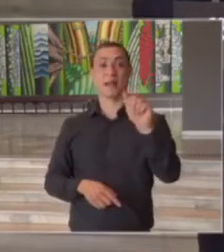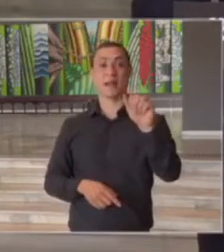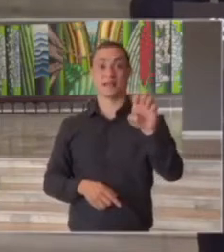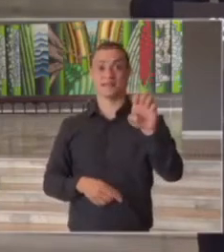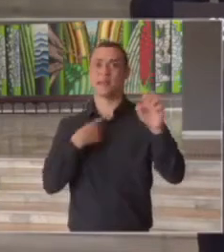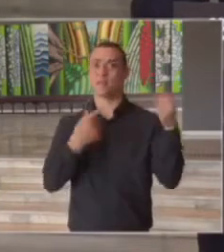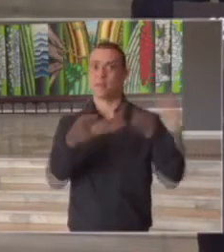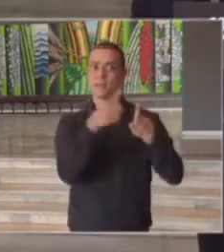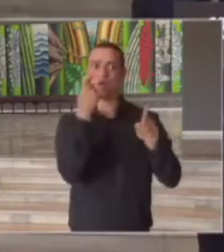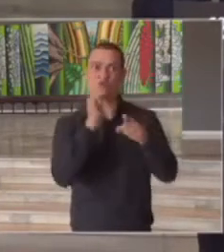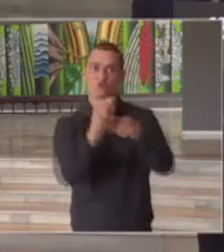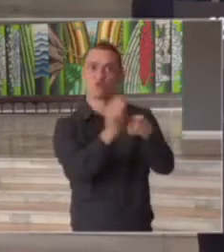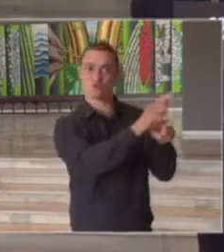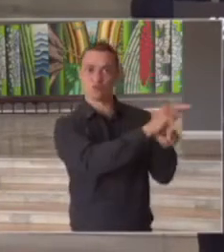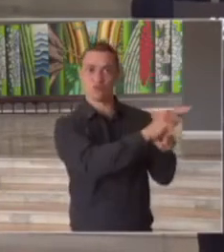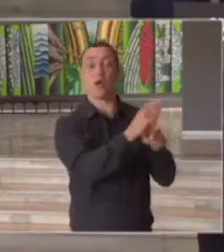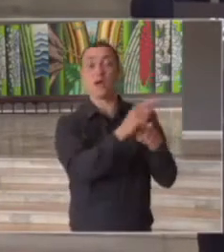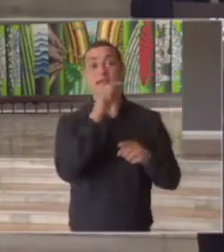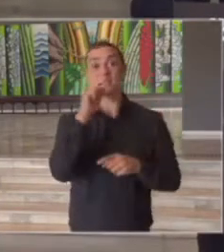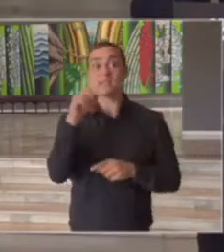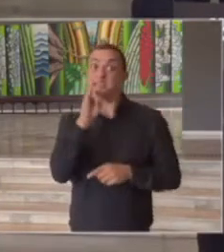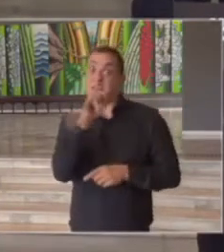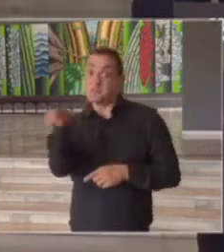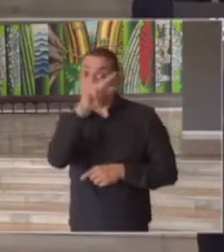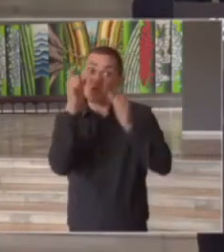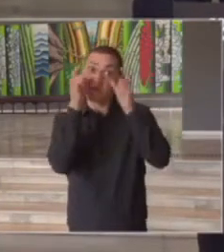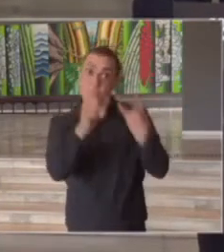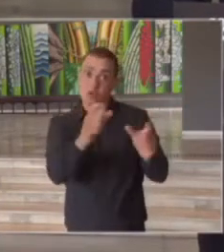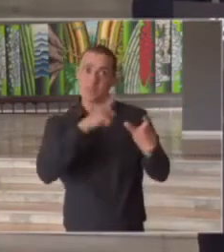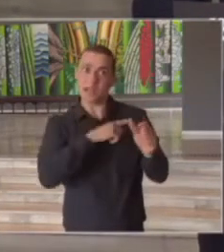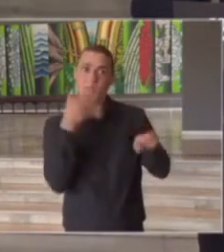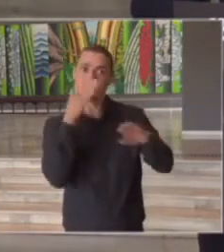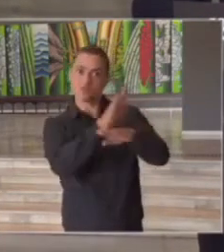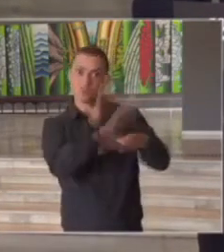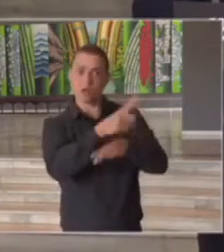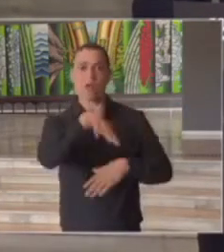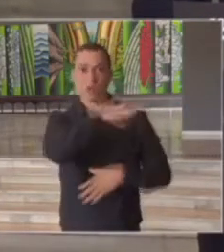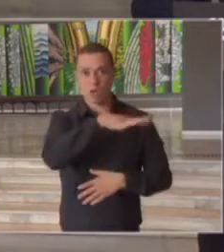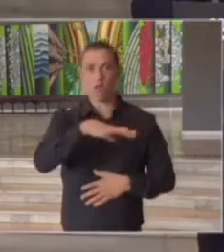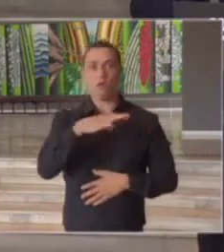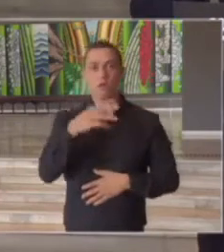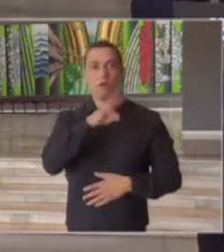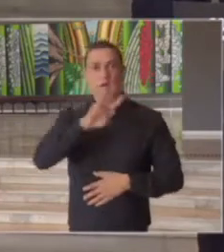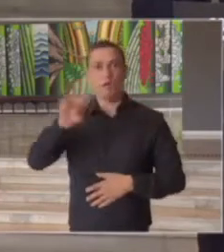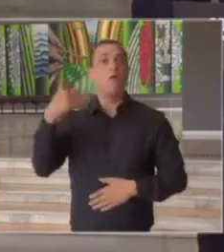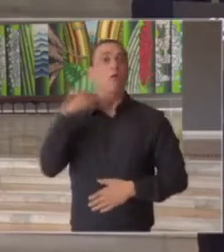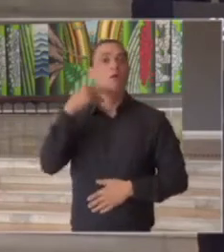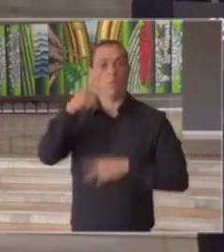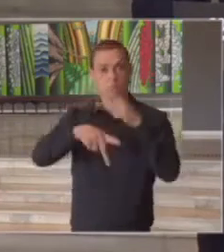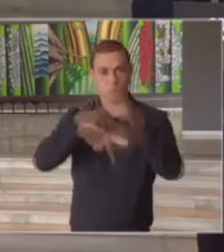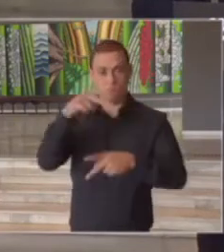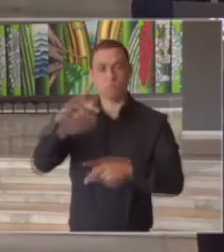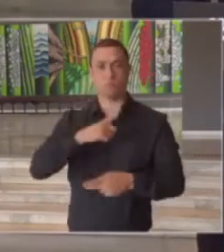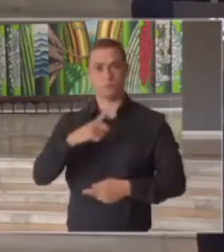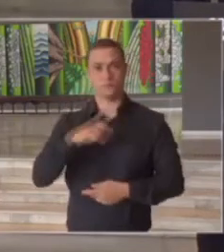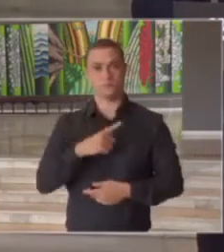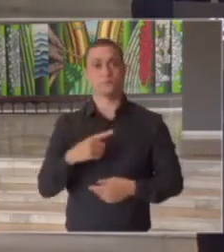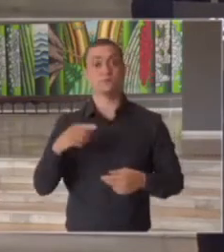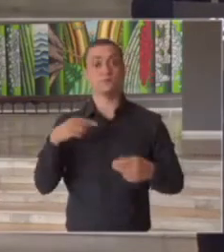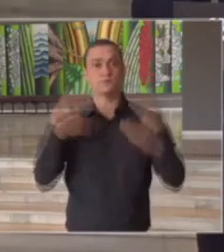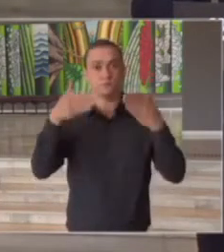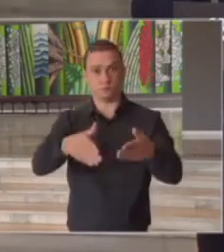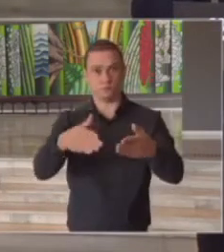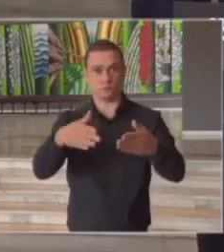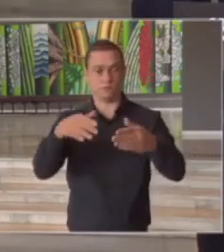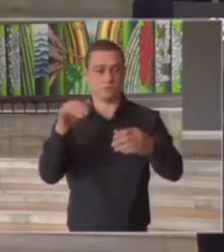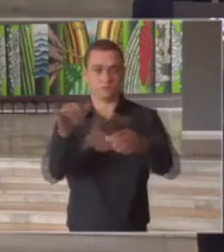temos ainda bastante folga para quem tiver interessado aplicar para essa linha através do site do Banco do Povo e estamos atuando nas micro